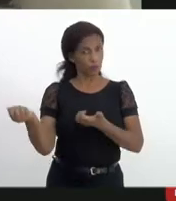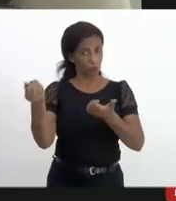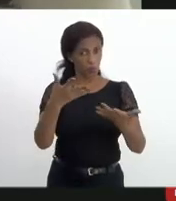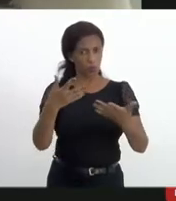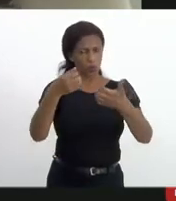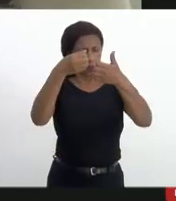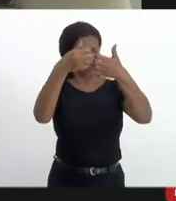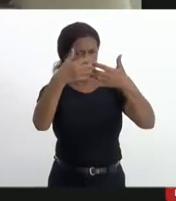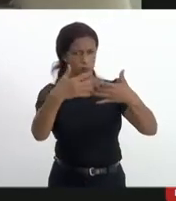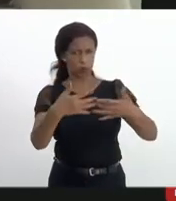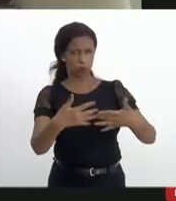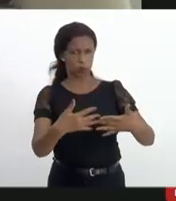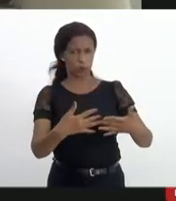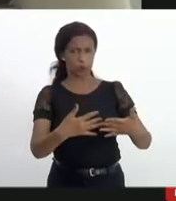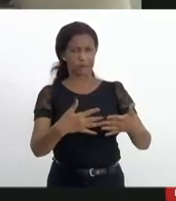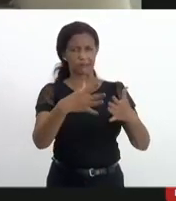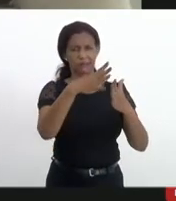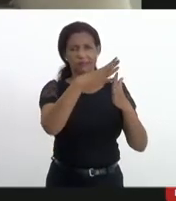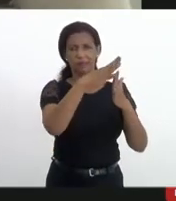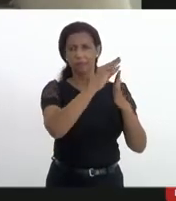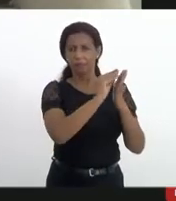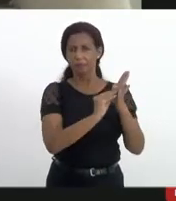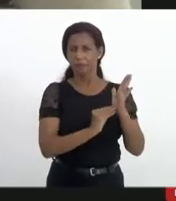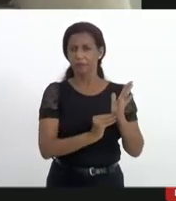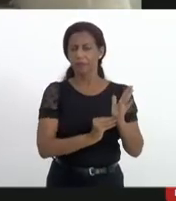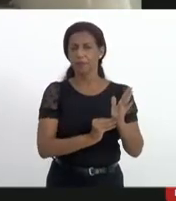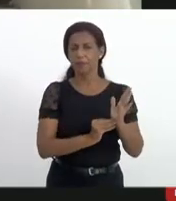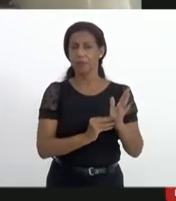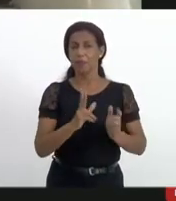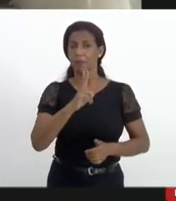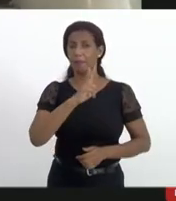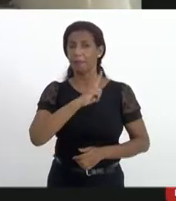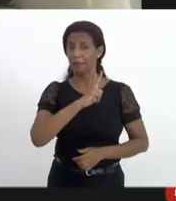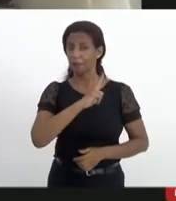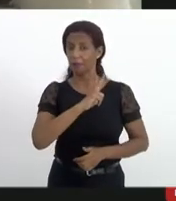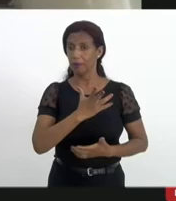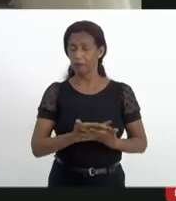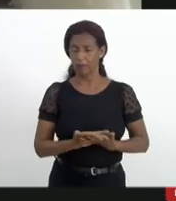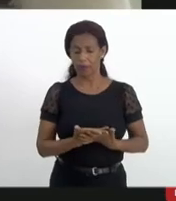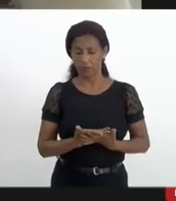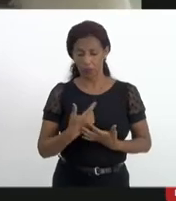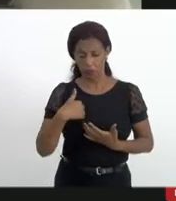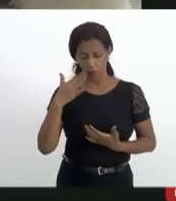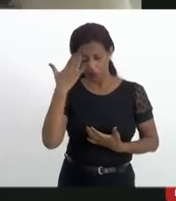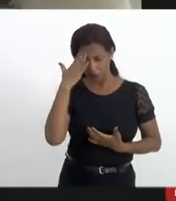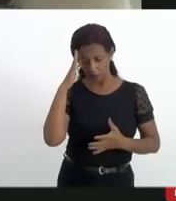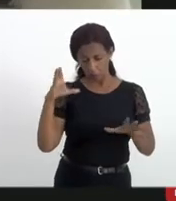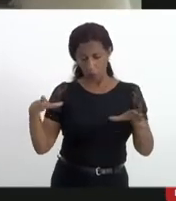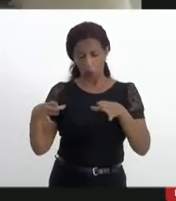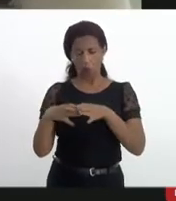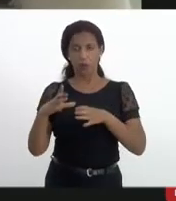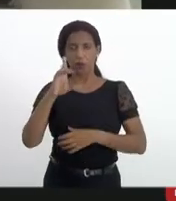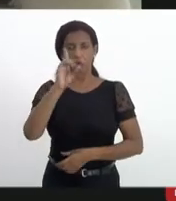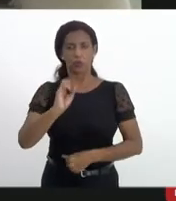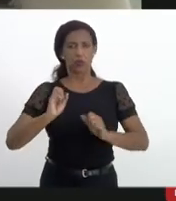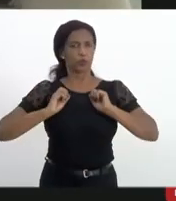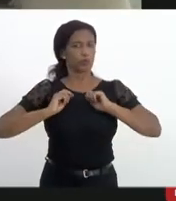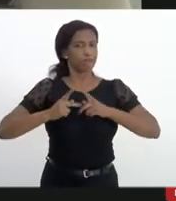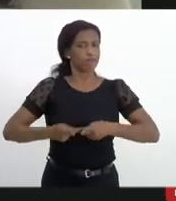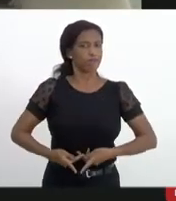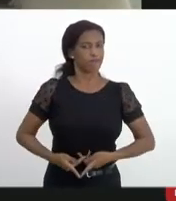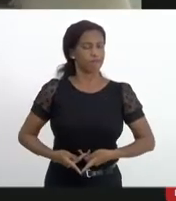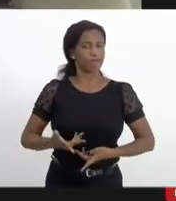elementos particularmente aqui o que construí com a Comissão de Direitos Humanos nossos